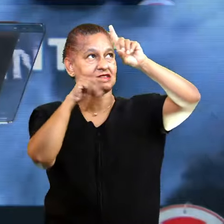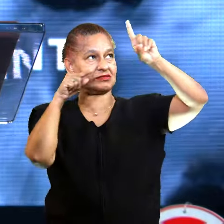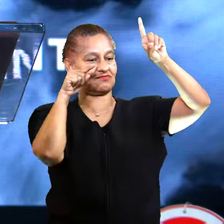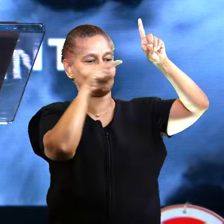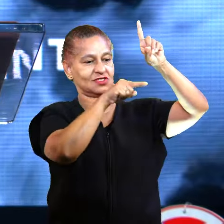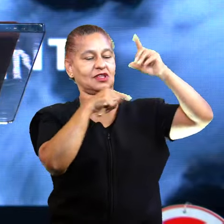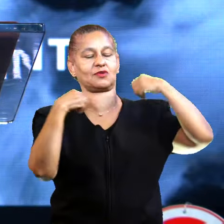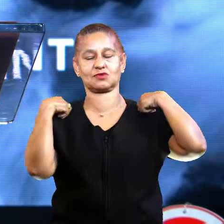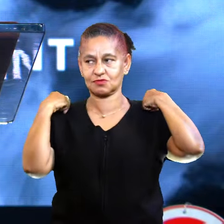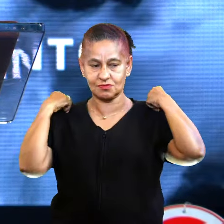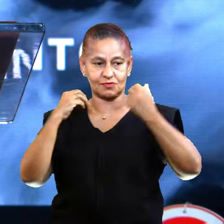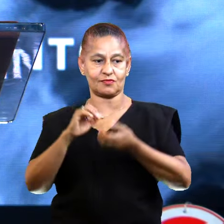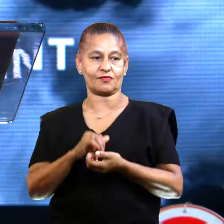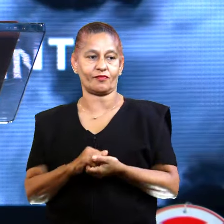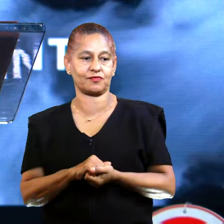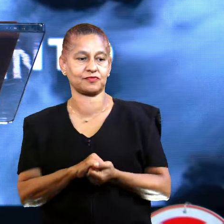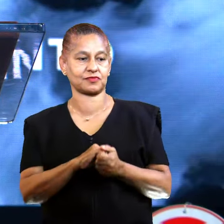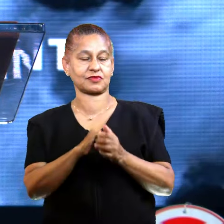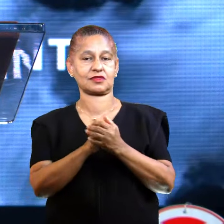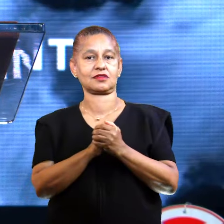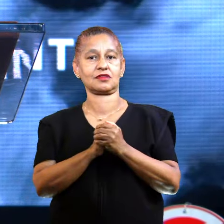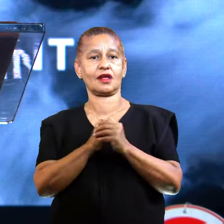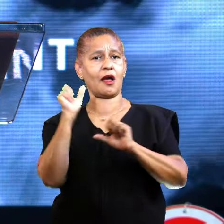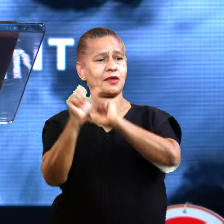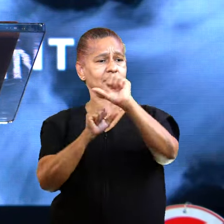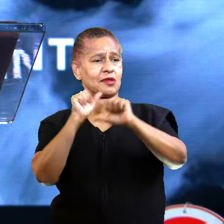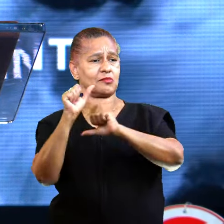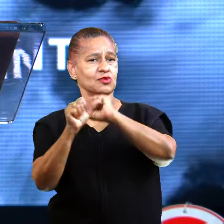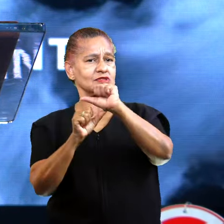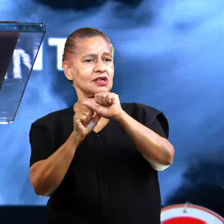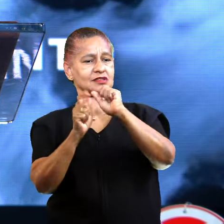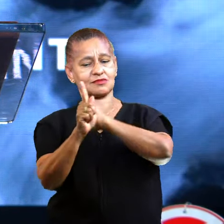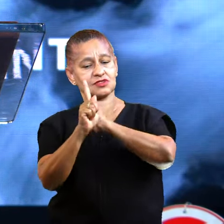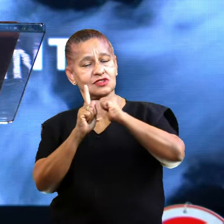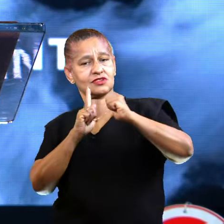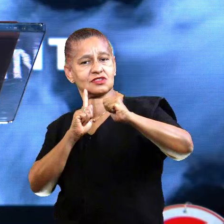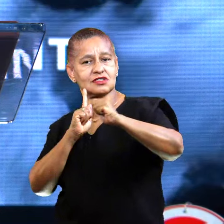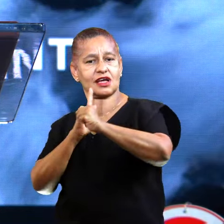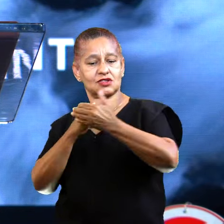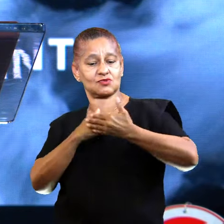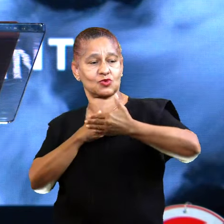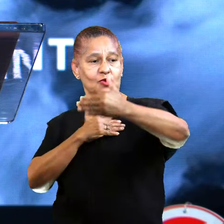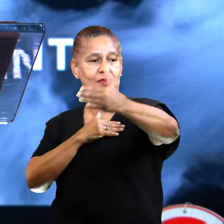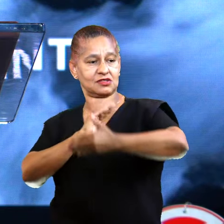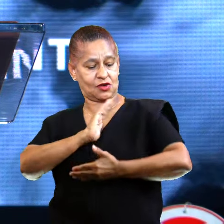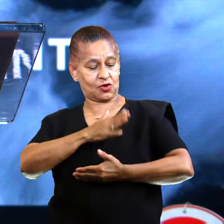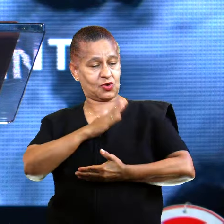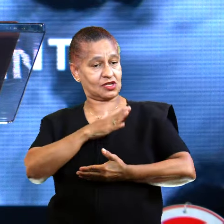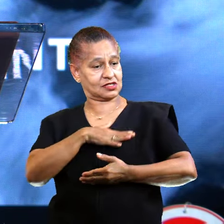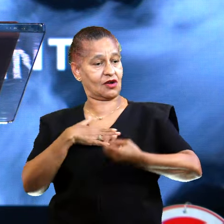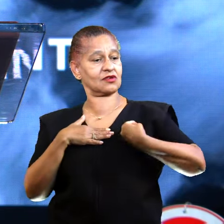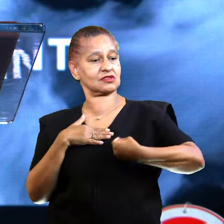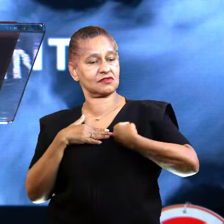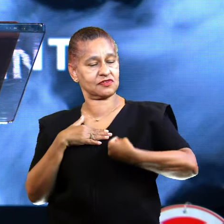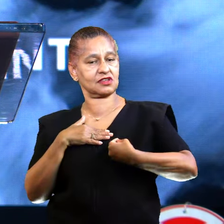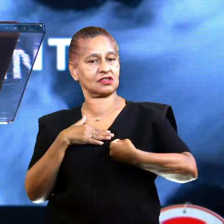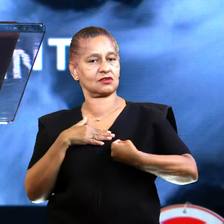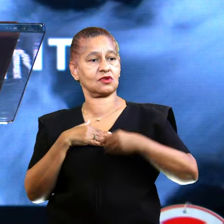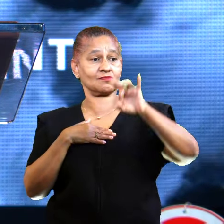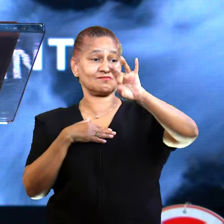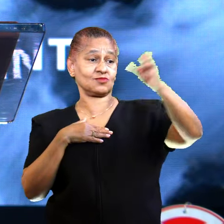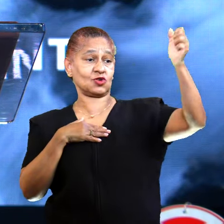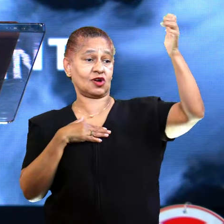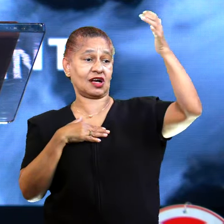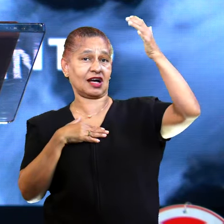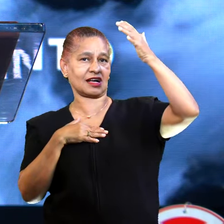leis. A mudança de uma sociedade passa pelo coração. Somente a graça de Deus